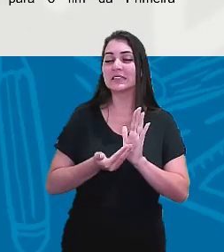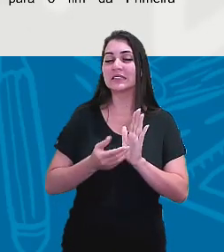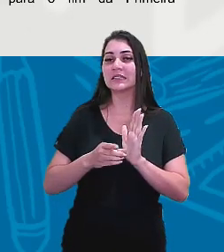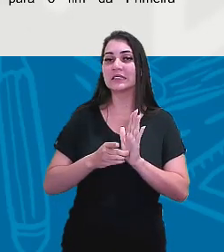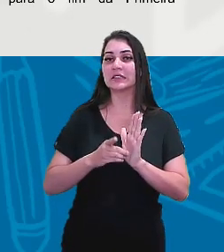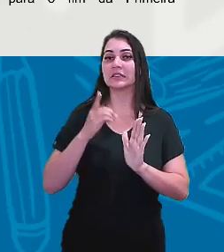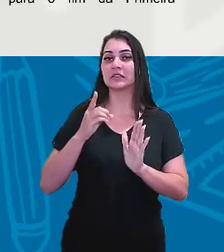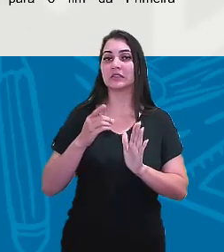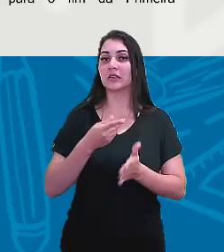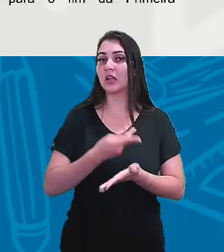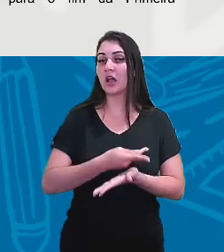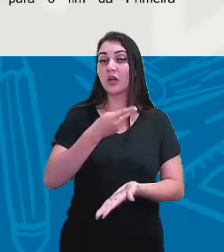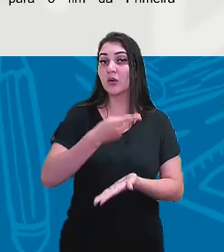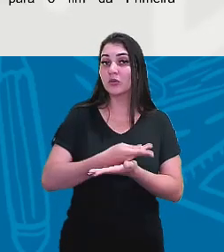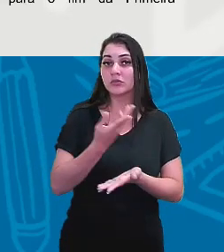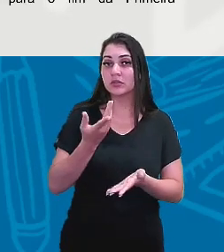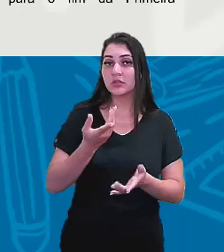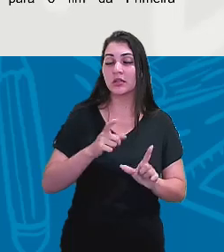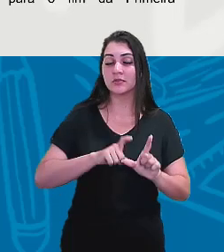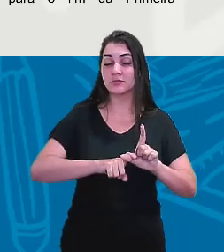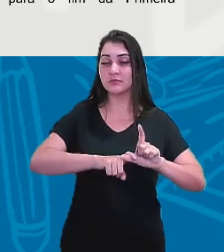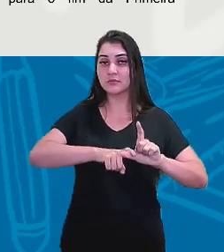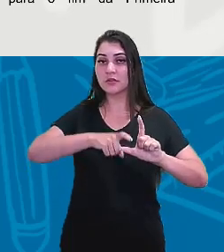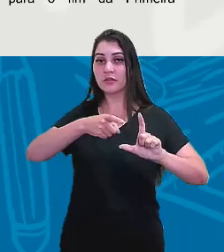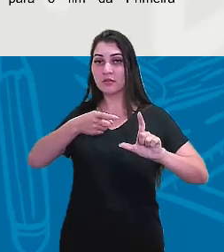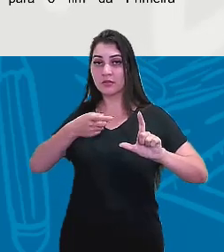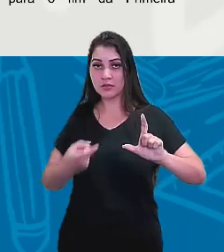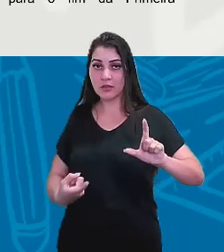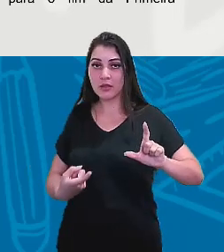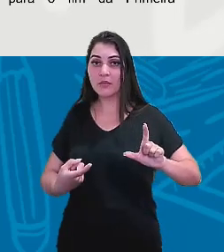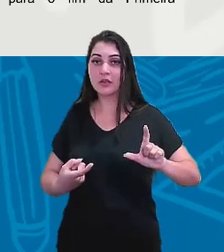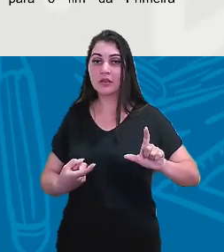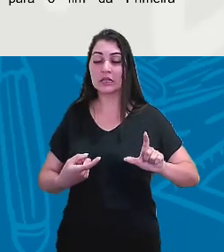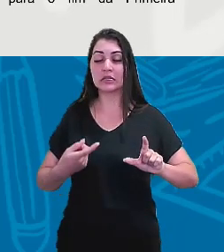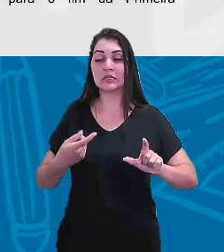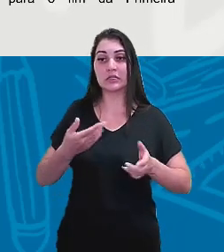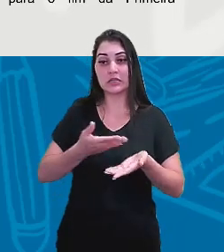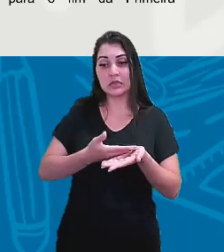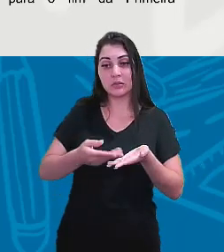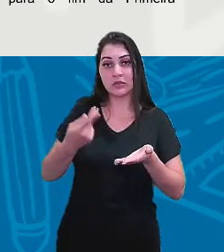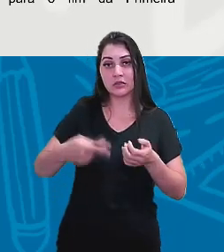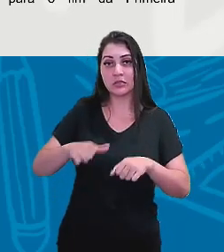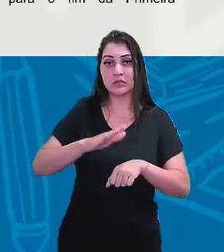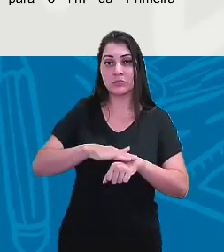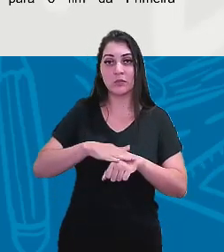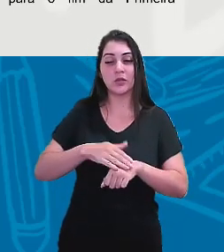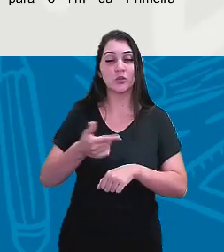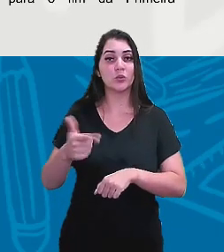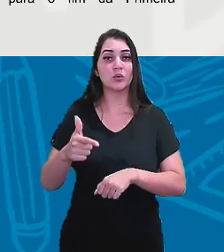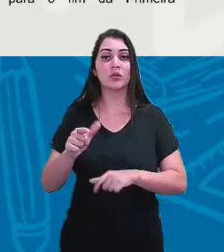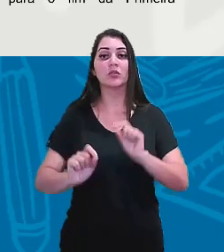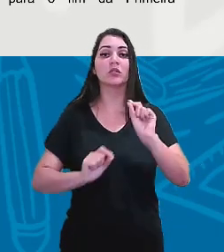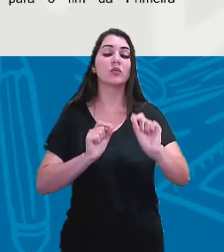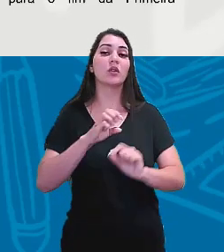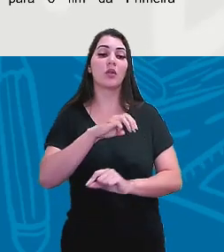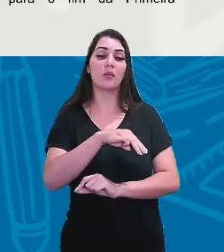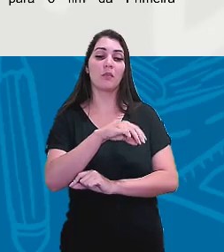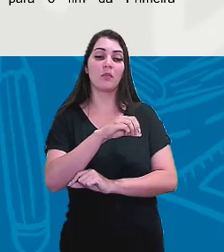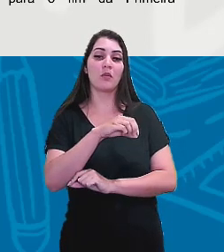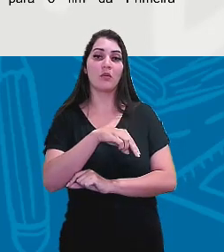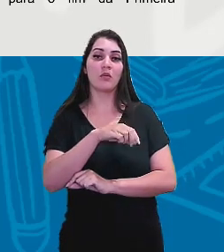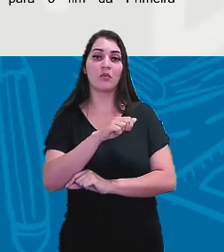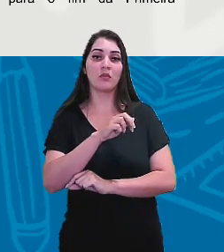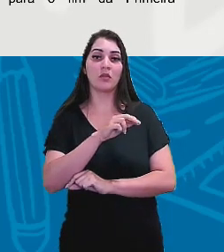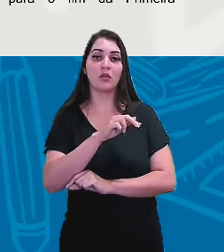acontece a proclamação da República, a partir daquele momento. Não existia mais uma monarquia, existia uma